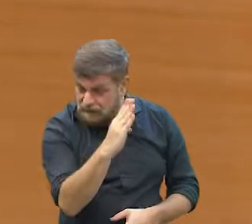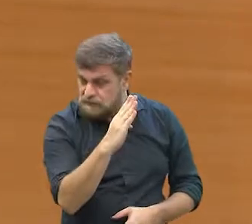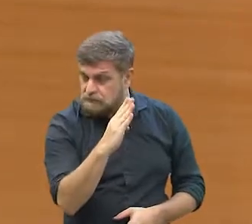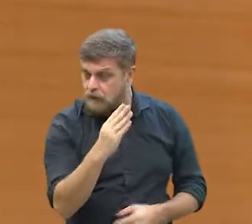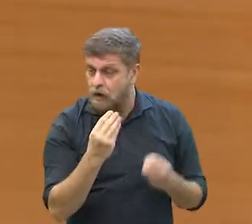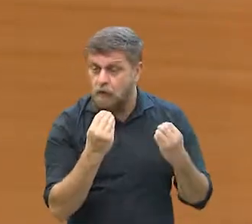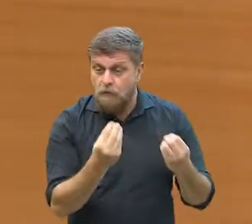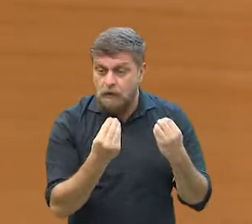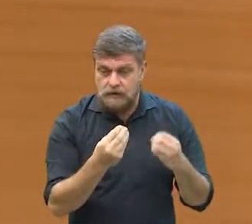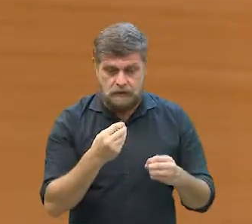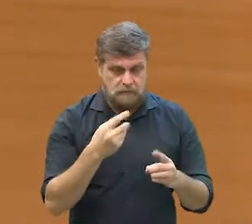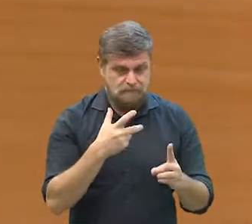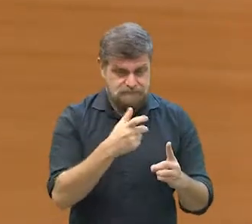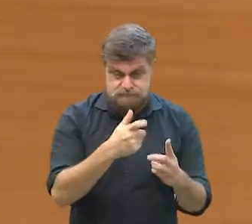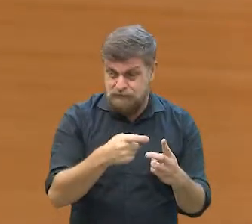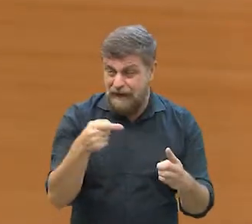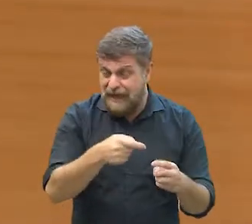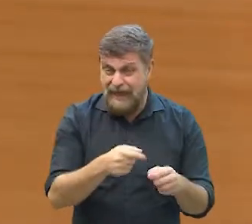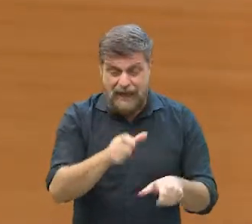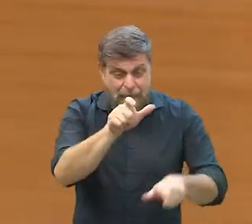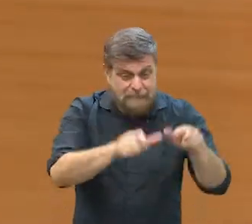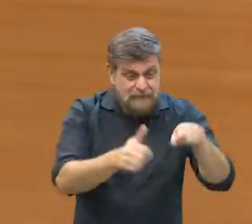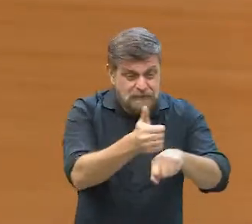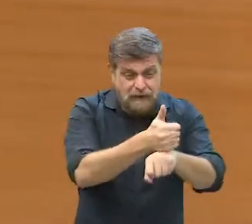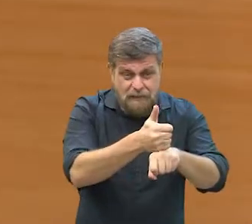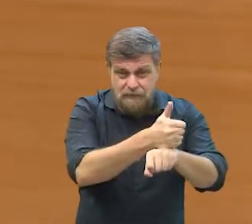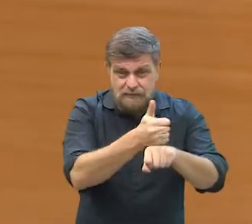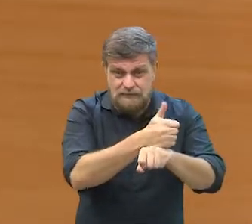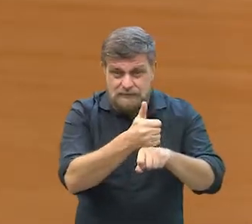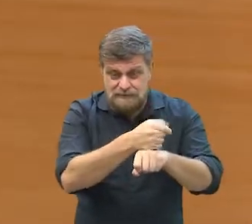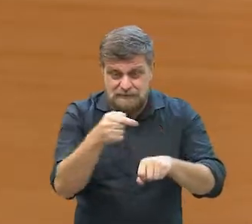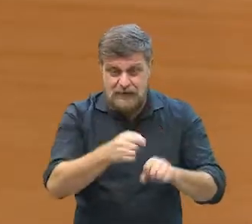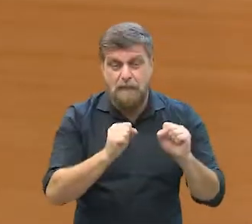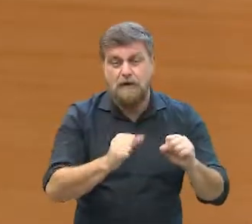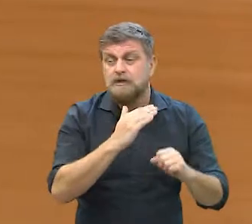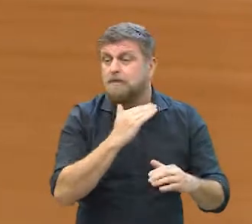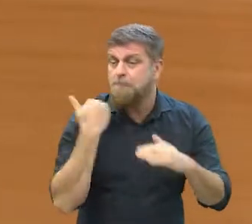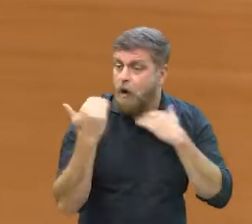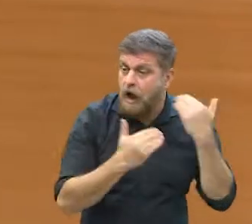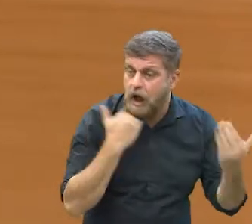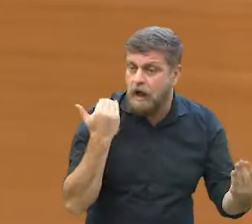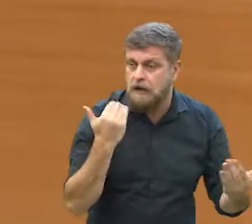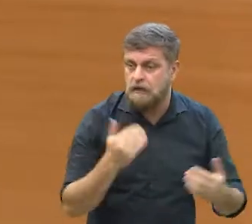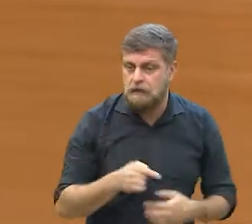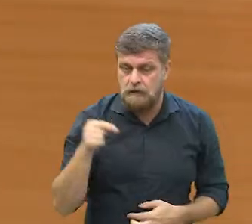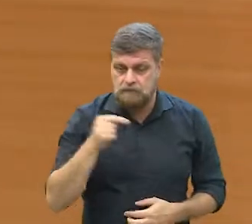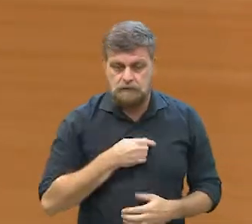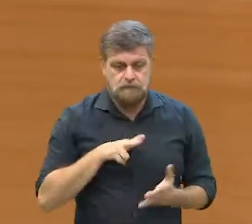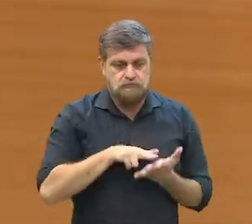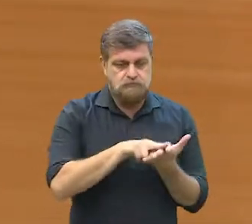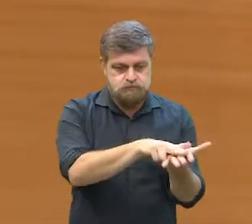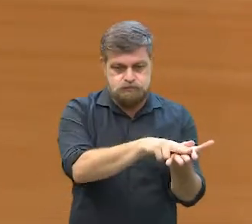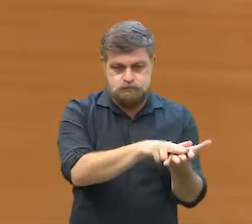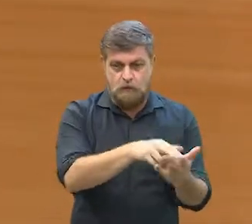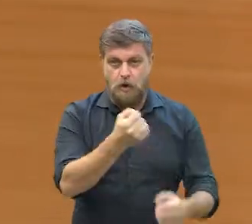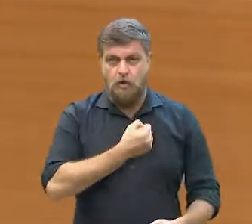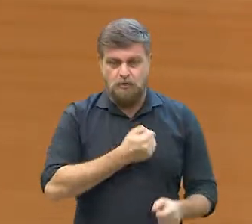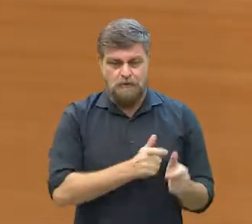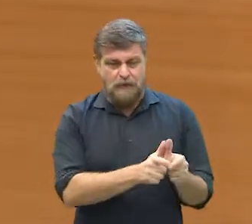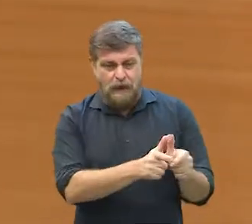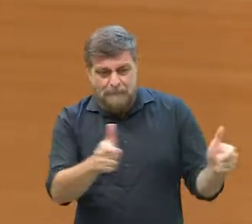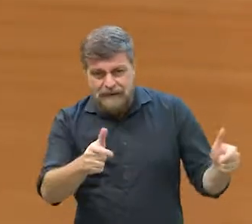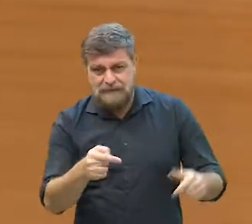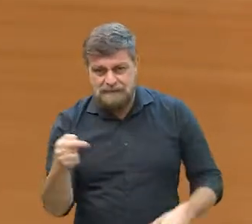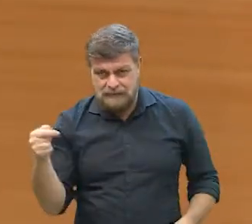epidemiológico. Quer dizer, que estatisticamente são os grupos que mais morrem, que mais são internados.